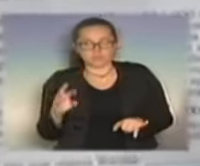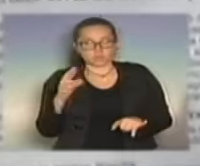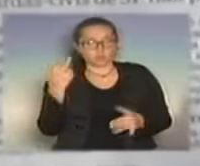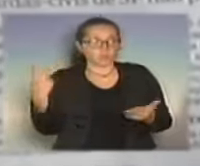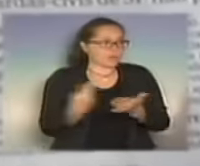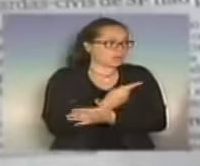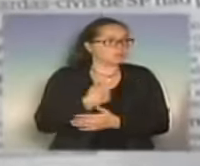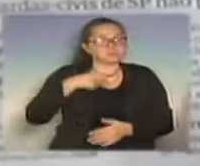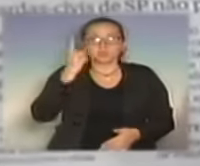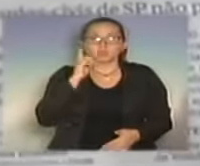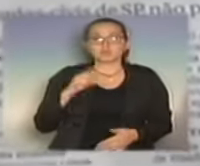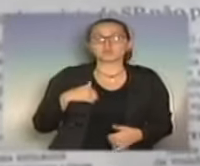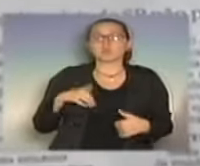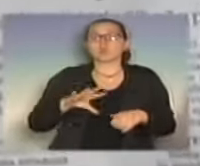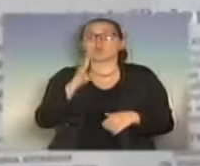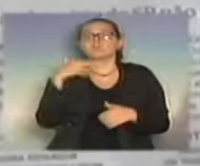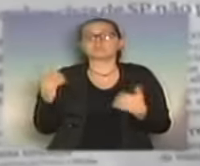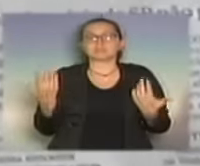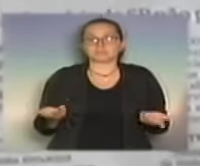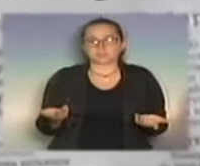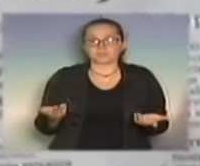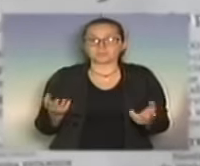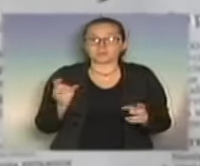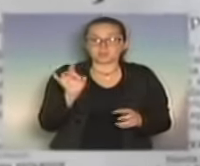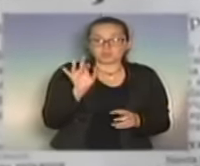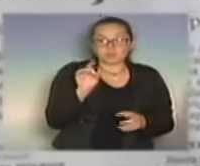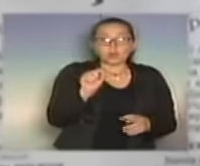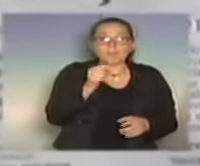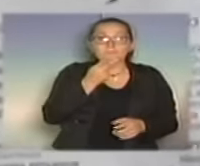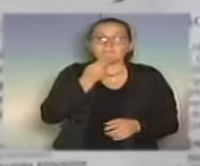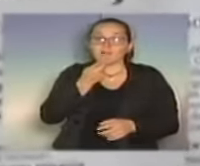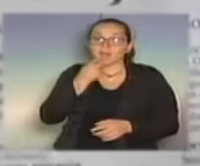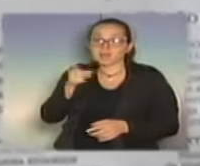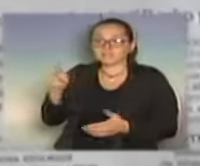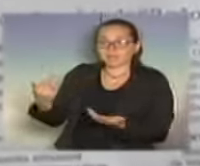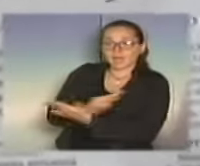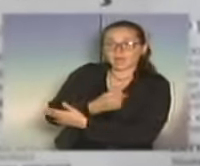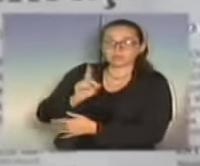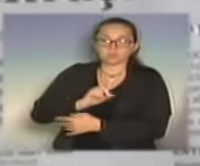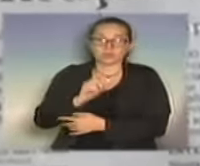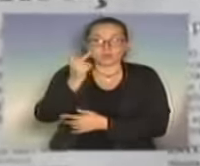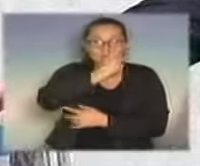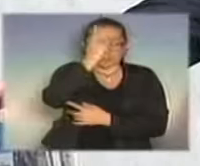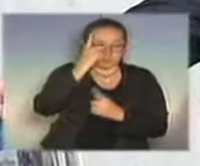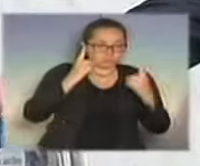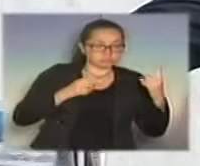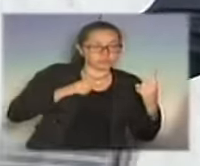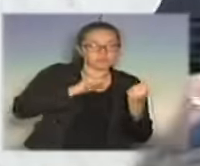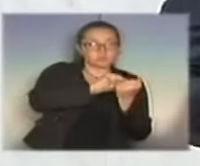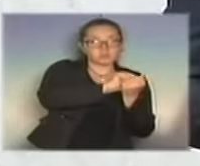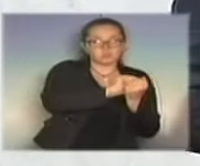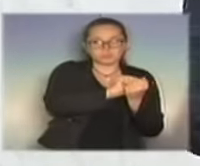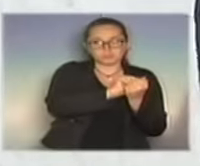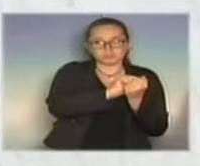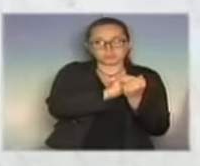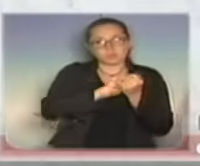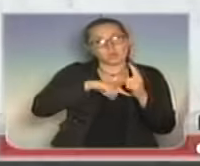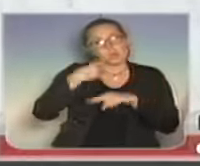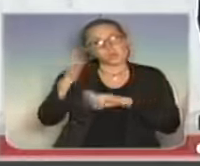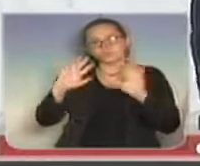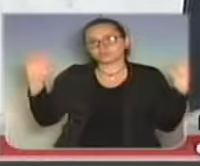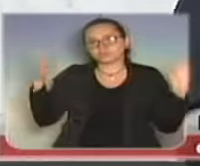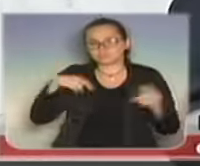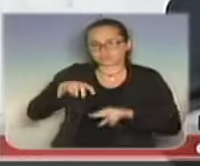tenho dados na ocorrência, não estava na ocorrência e só quem pode falar que a GCM errou ou não é quem estava na ocorrência. O resto fica com o traseiro